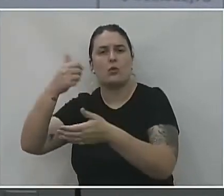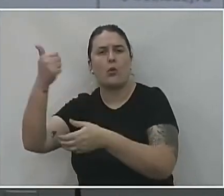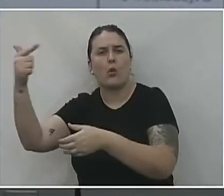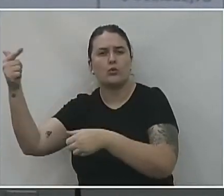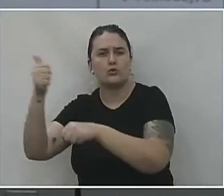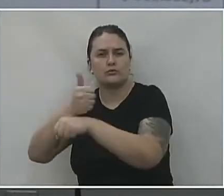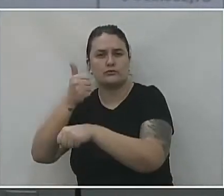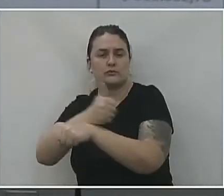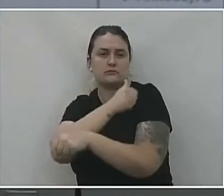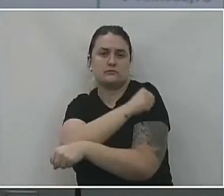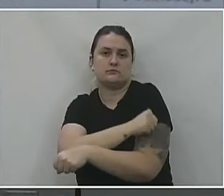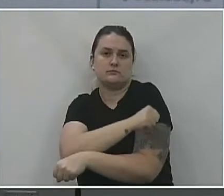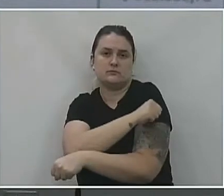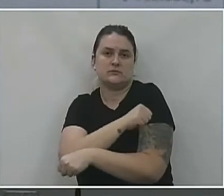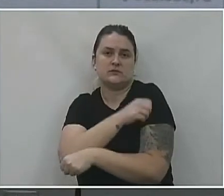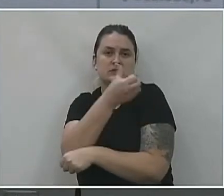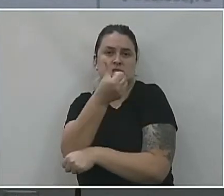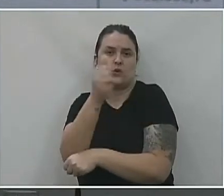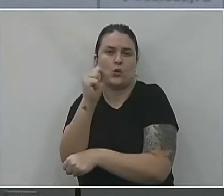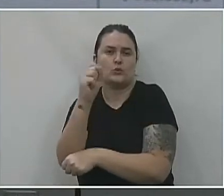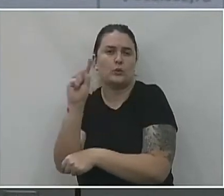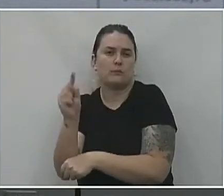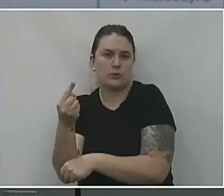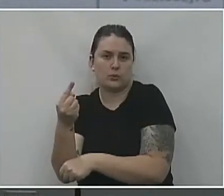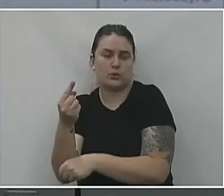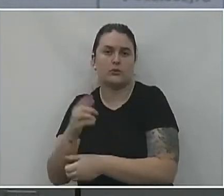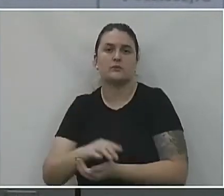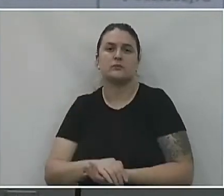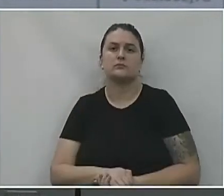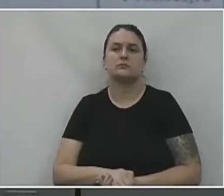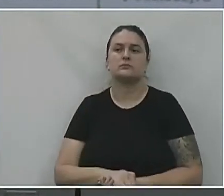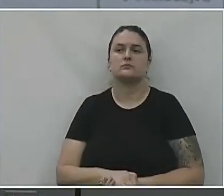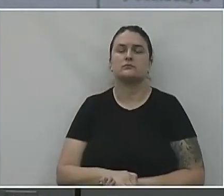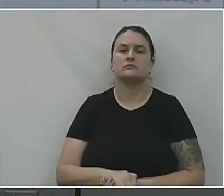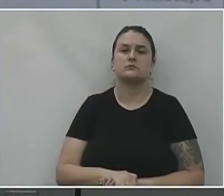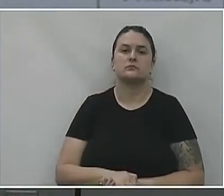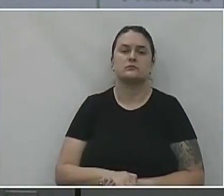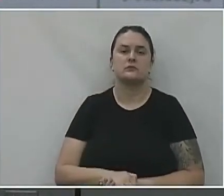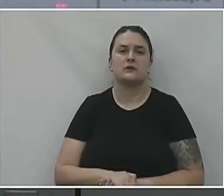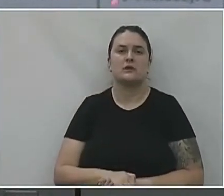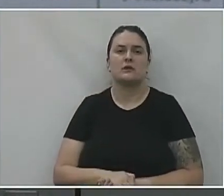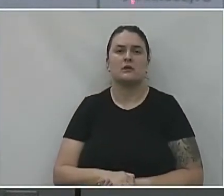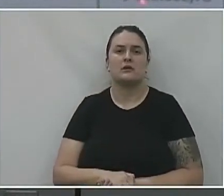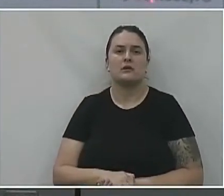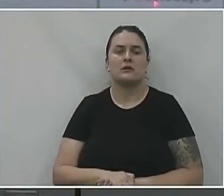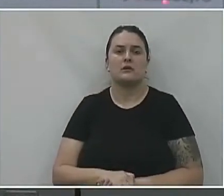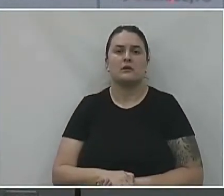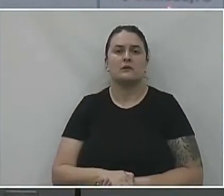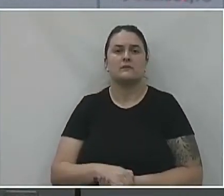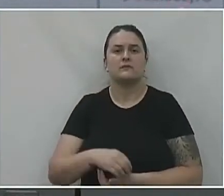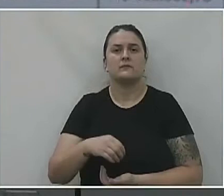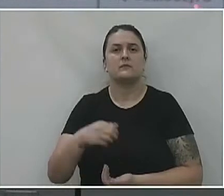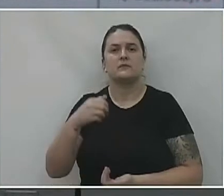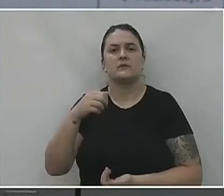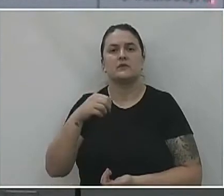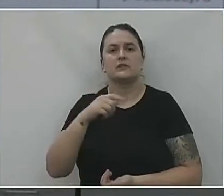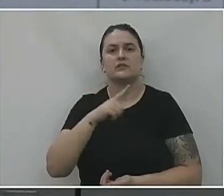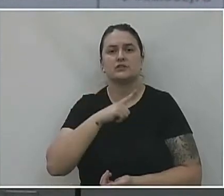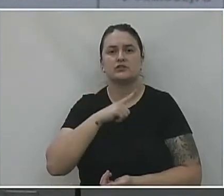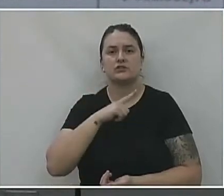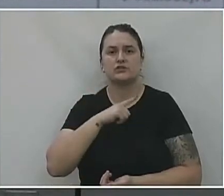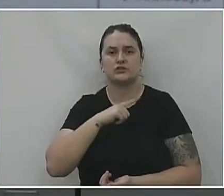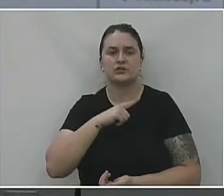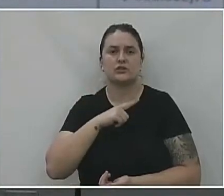profissionais de enfermagem, R$ 68.968,58. Serviços de pessoa jurídica, R$ 312,312